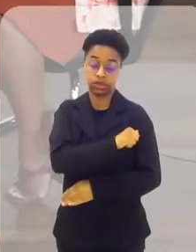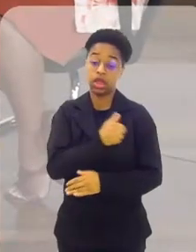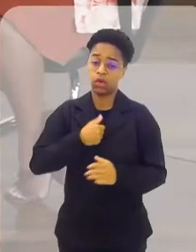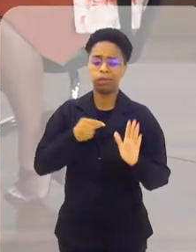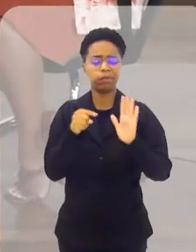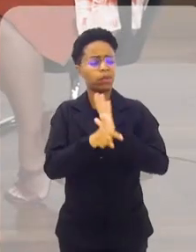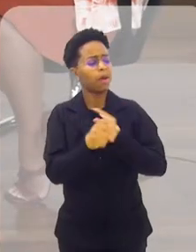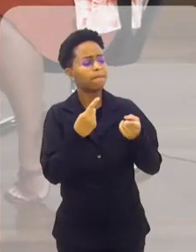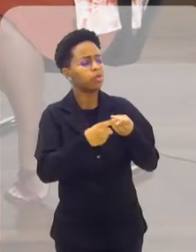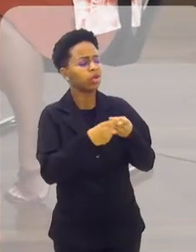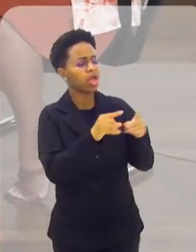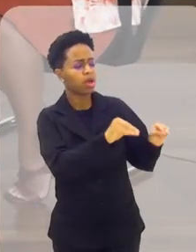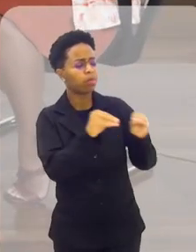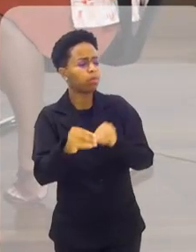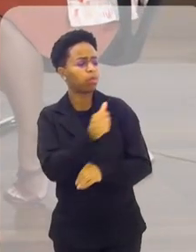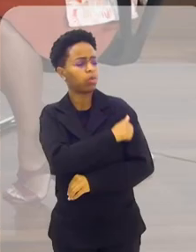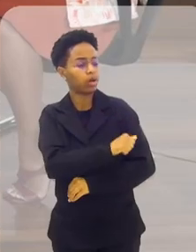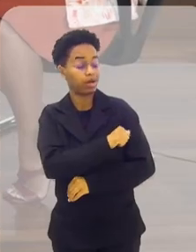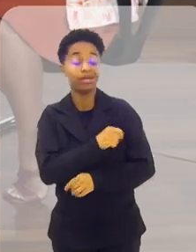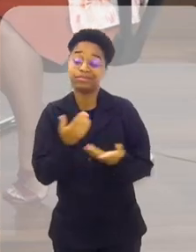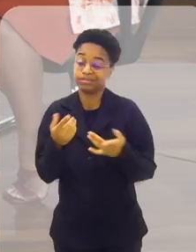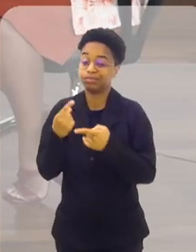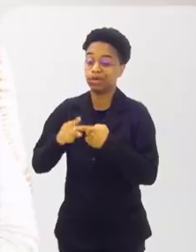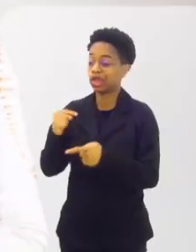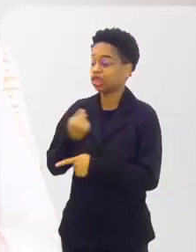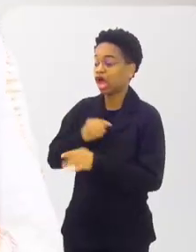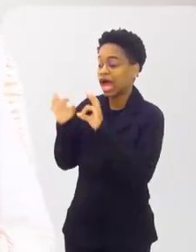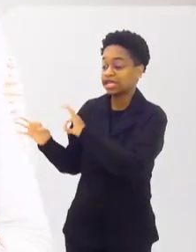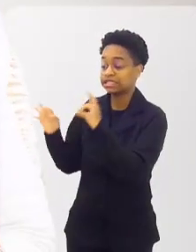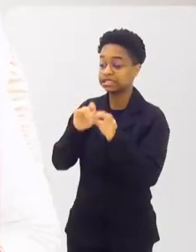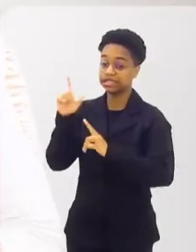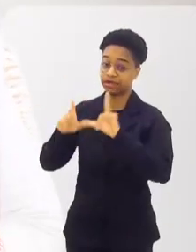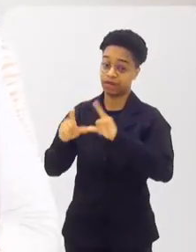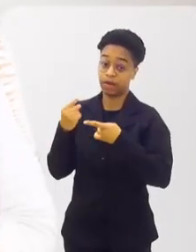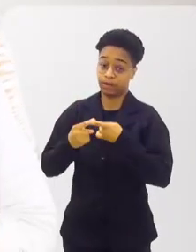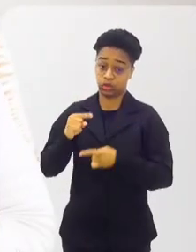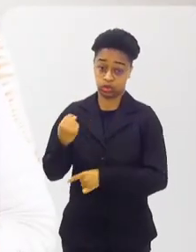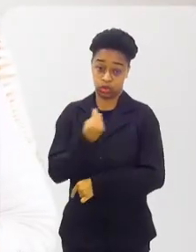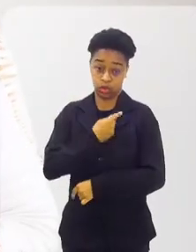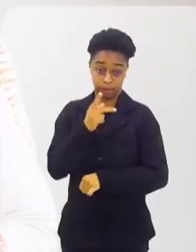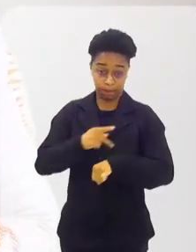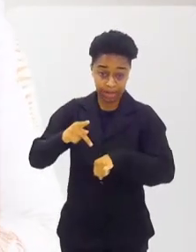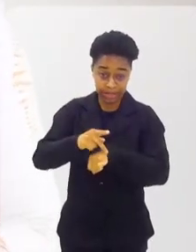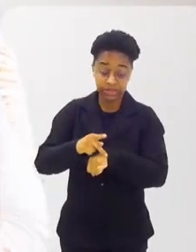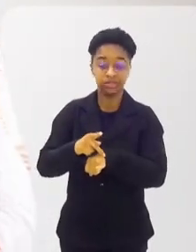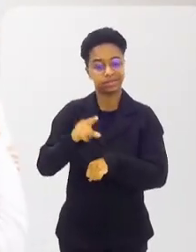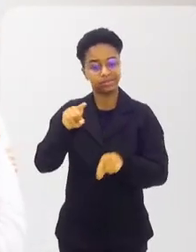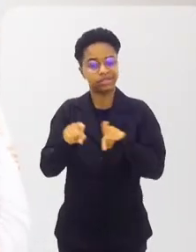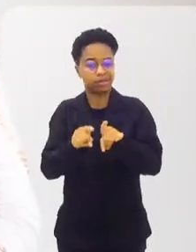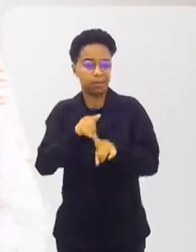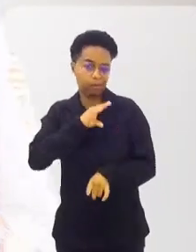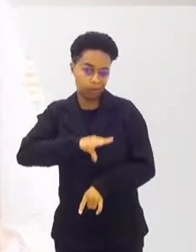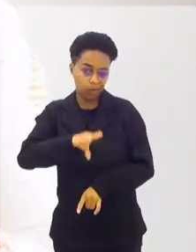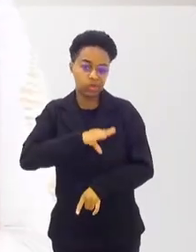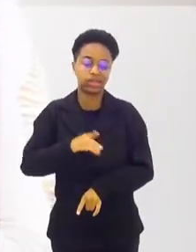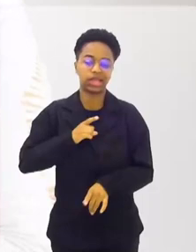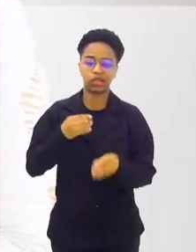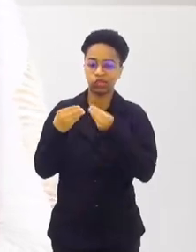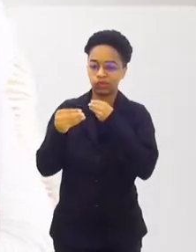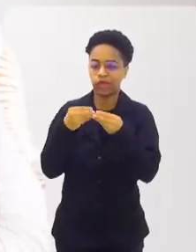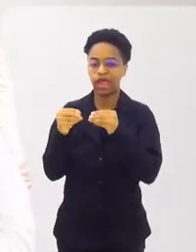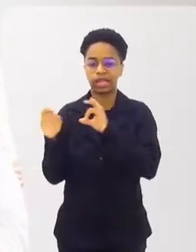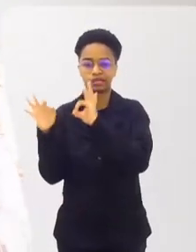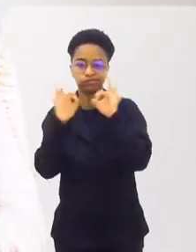vinham para o Rio e eles falavam ah, porque a gente assiste às televisões, né? Num país onde a língua é portuguesa, assistir à